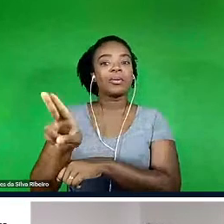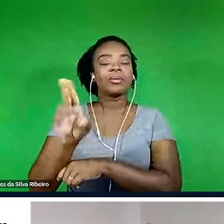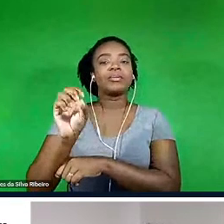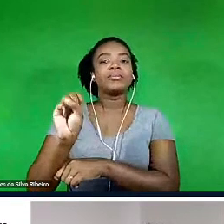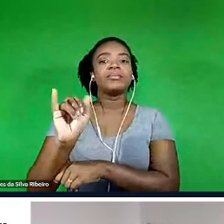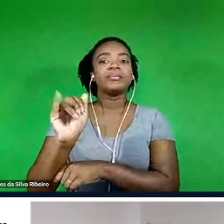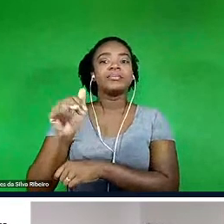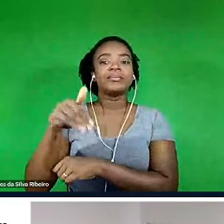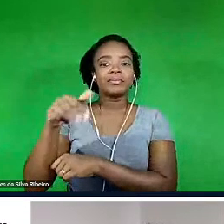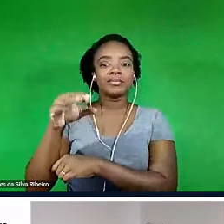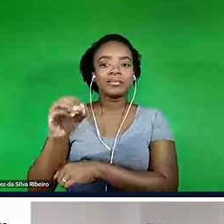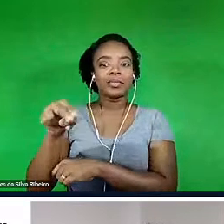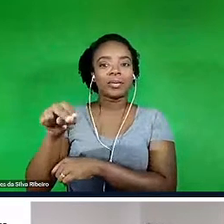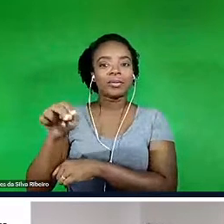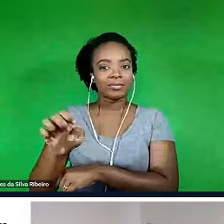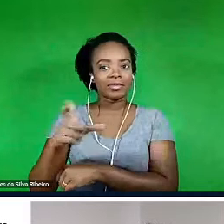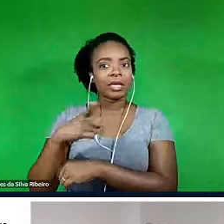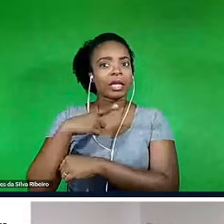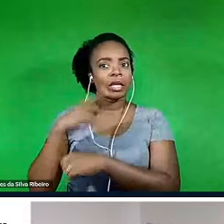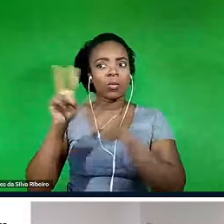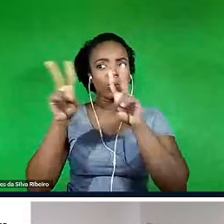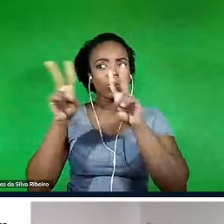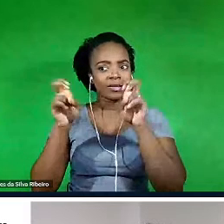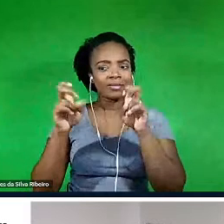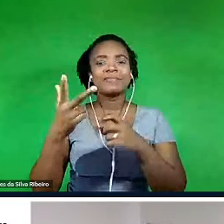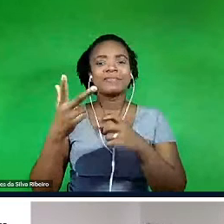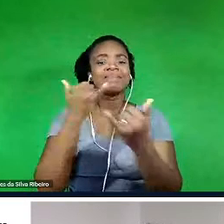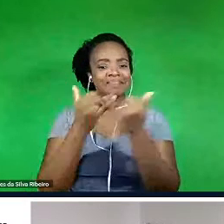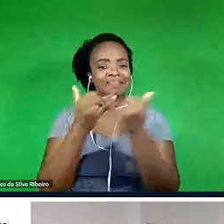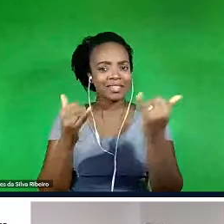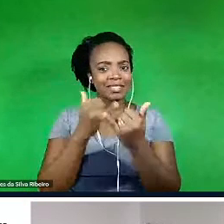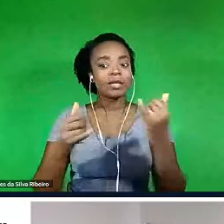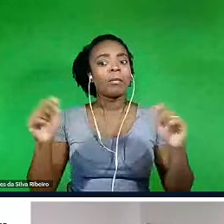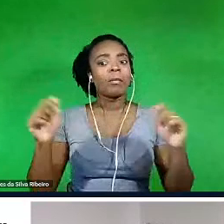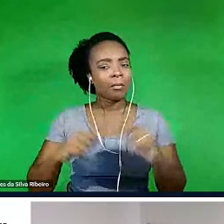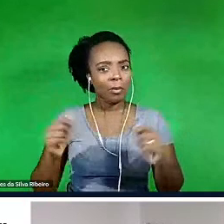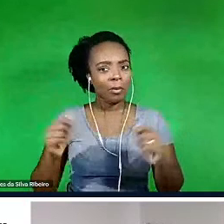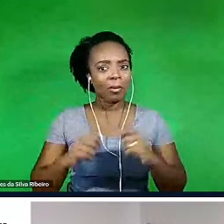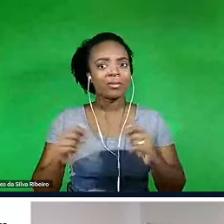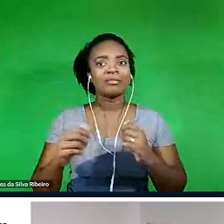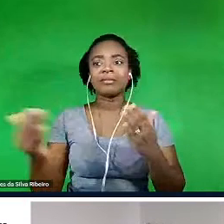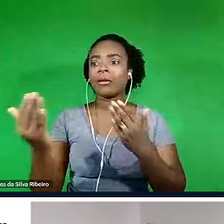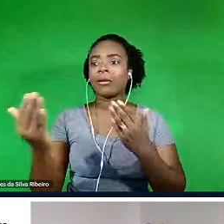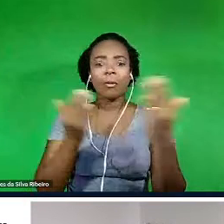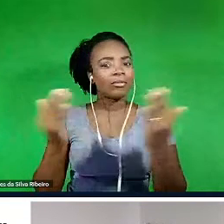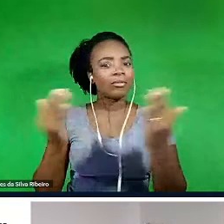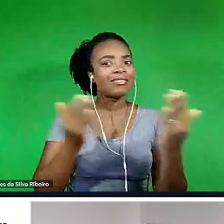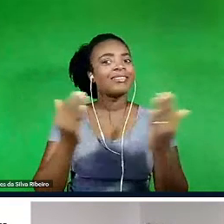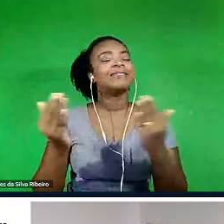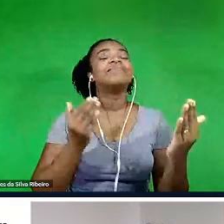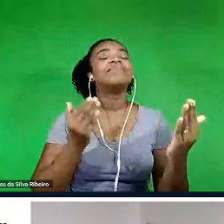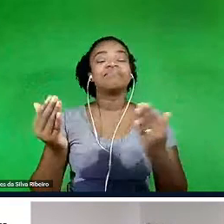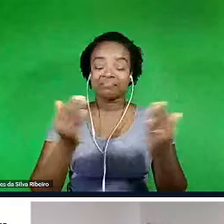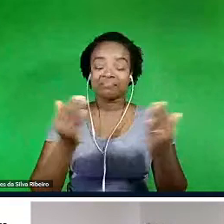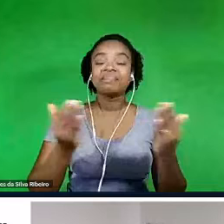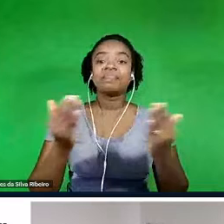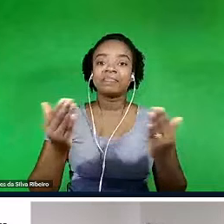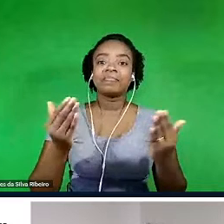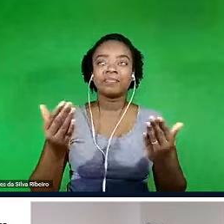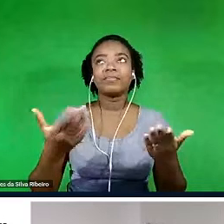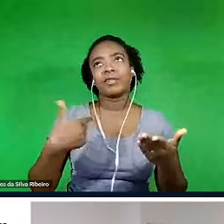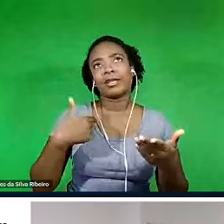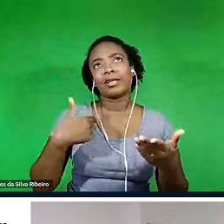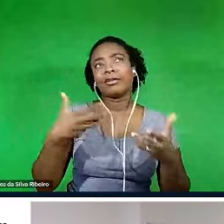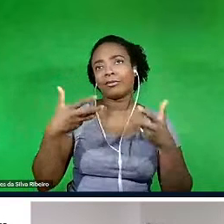parecida com o filme Ela e fazer um diálogo entre os dois filmes, a gente pode fazer isso, né, e quero o eu ia fazer,